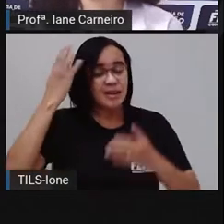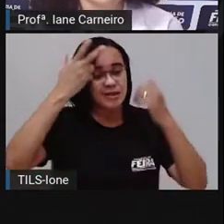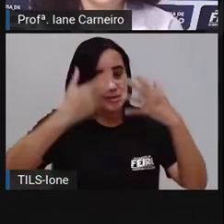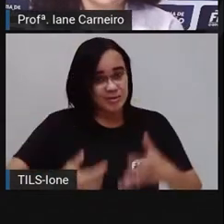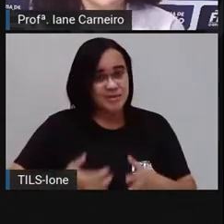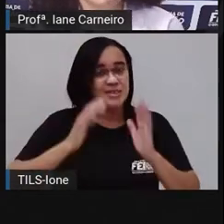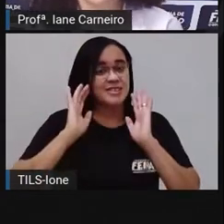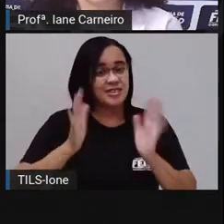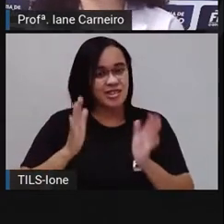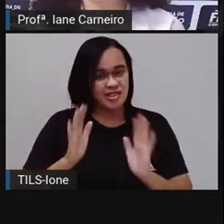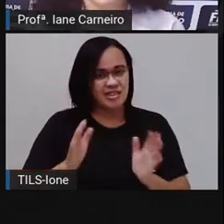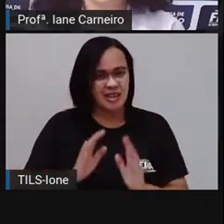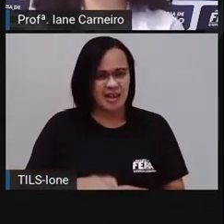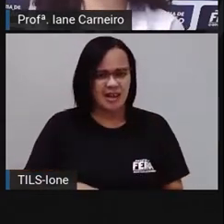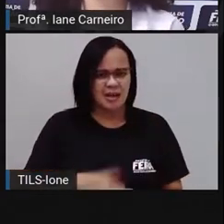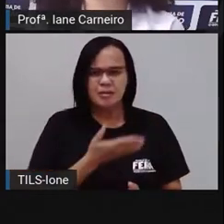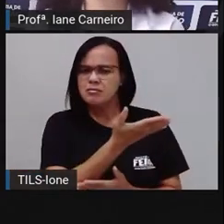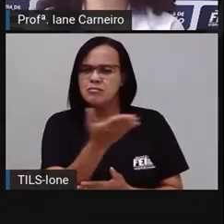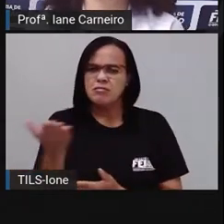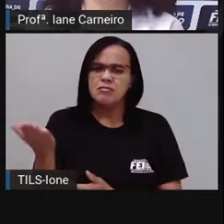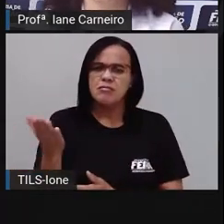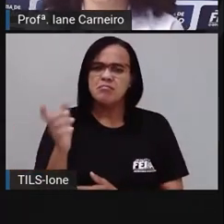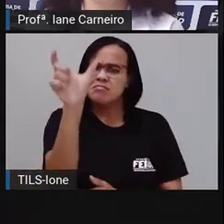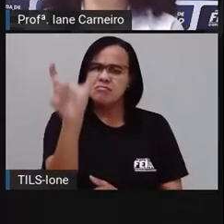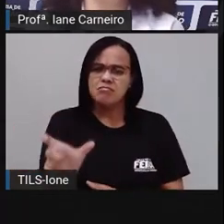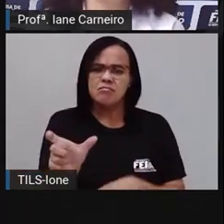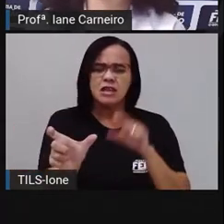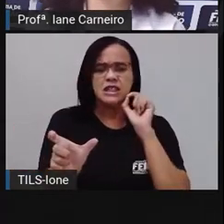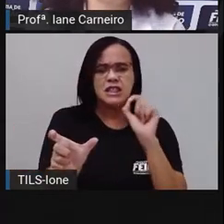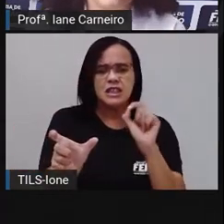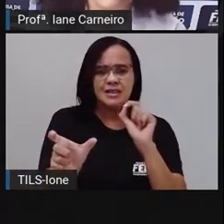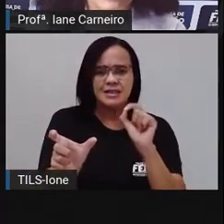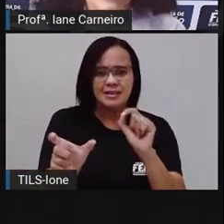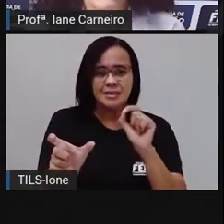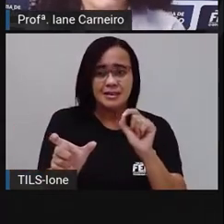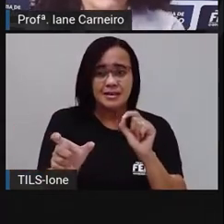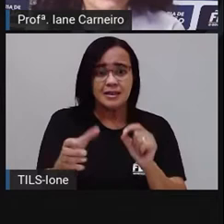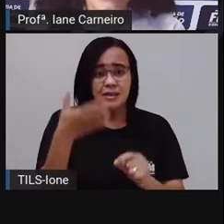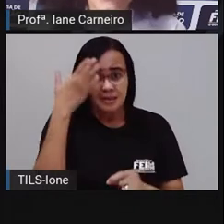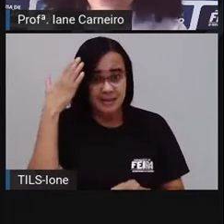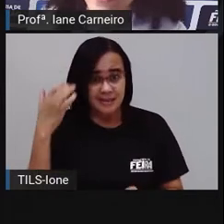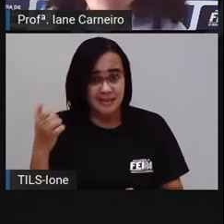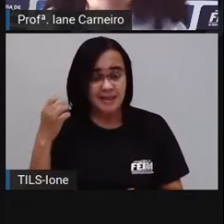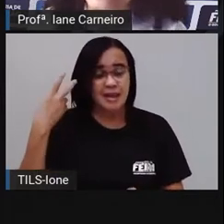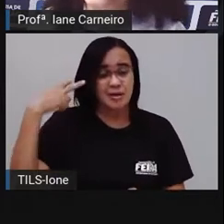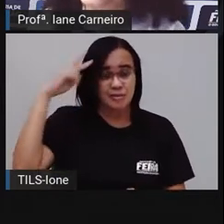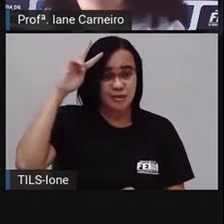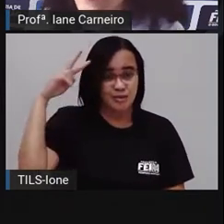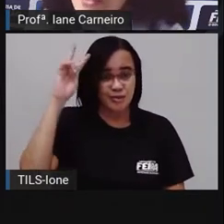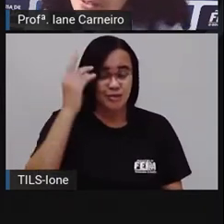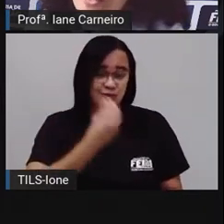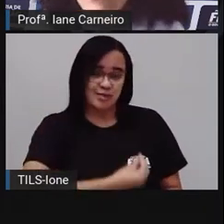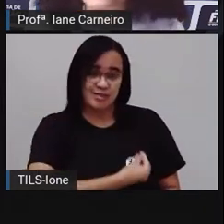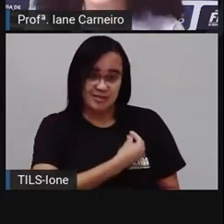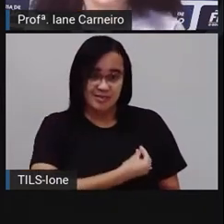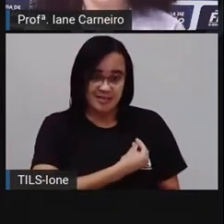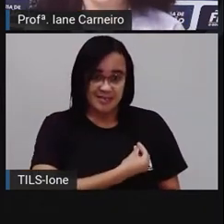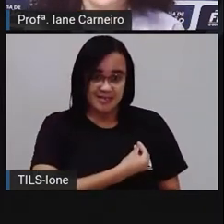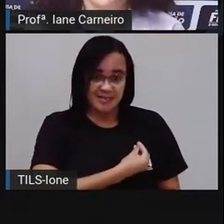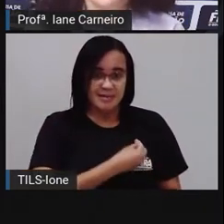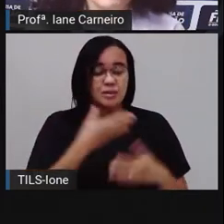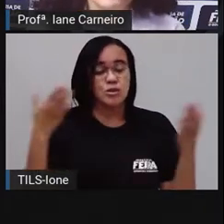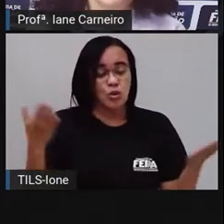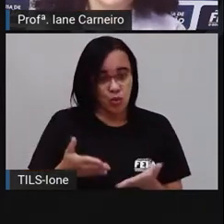somos nós. A própria perguntou a vocês, quem é você? O é que você sabe sobre a sua história? E na aula de hoje a gente vai